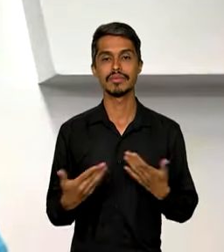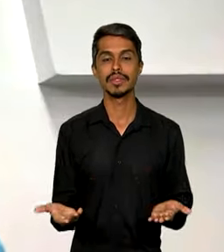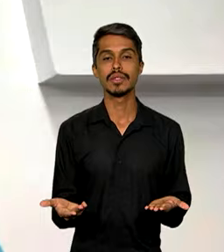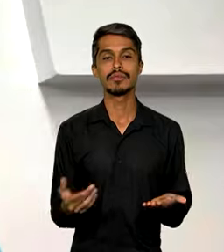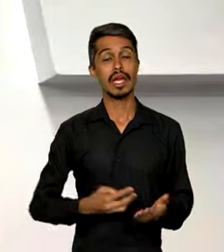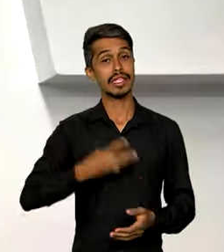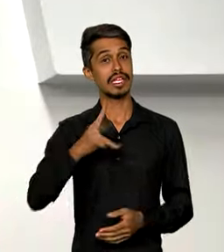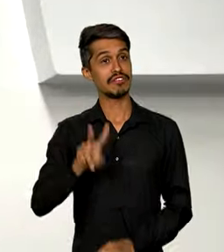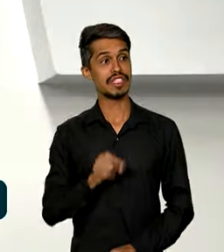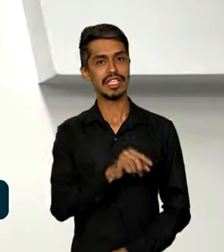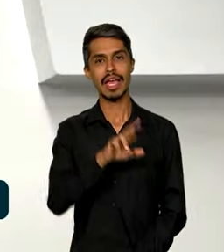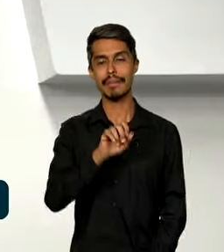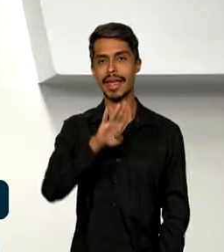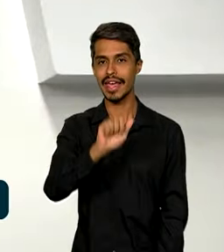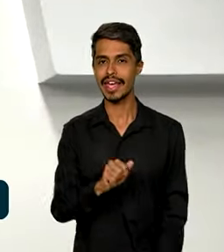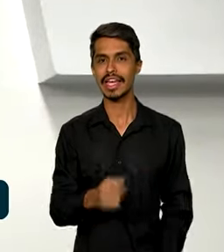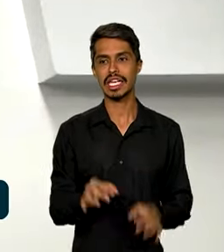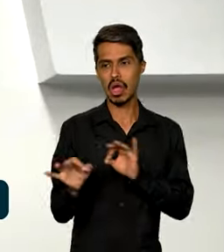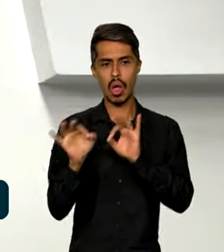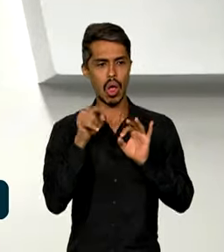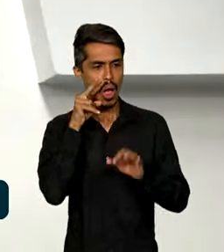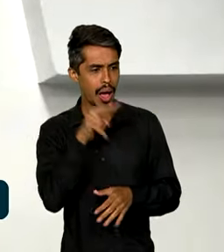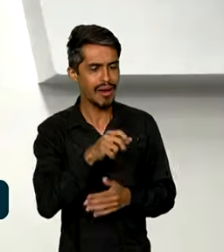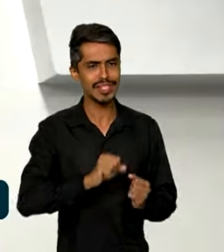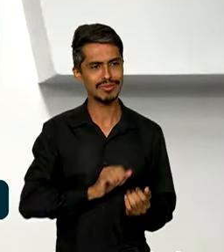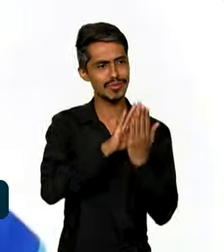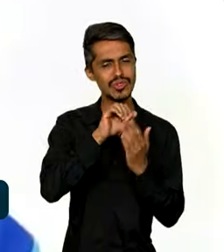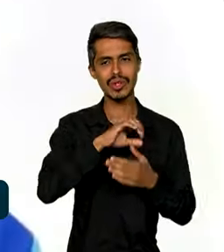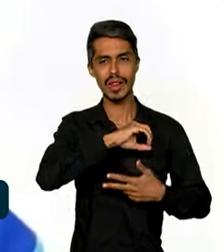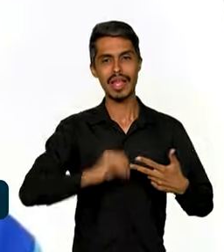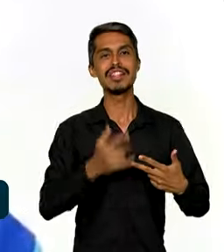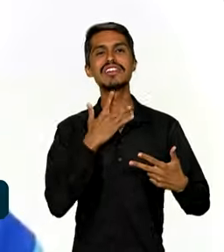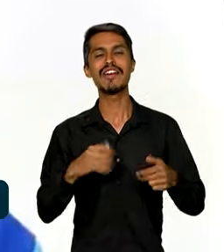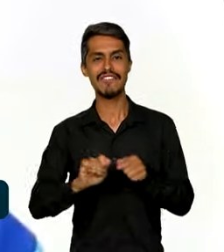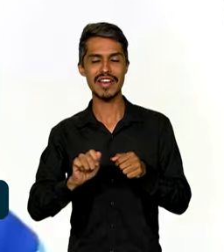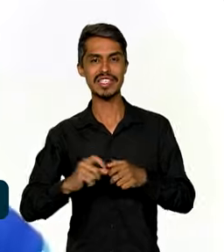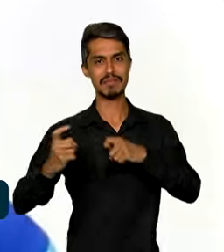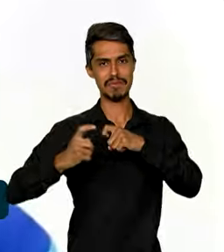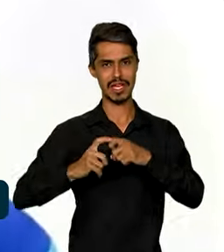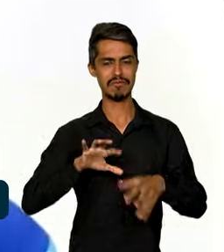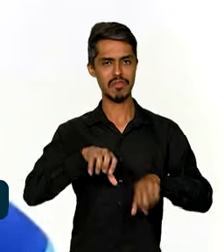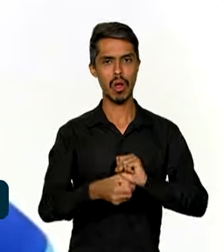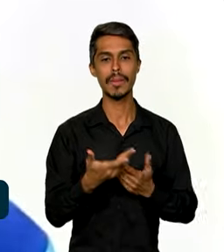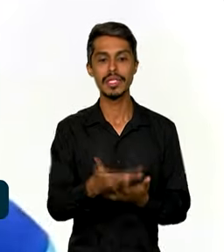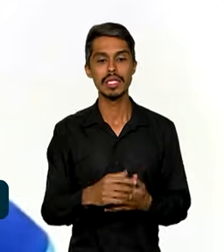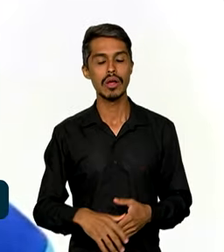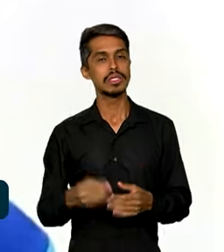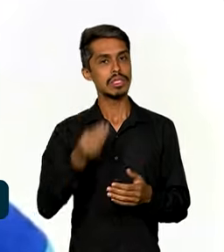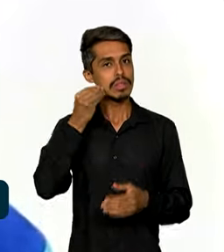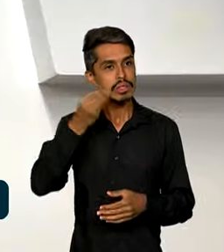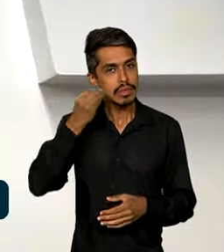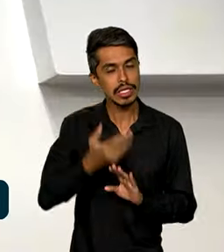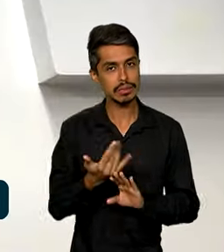terceira vez que Rebeca encara o Enem. Ela quer fazer medicina e conta com a experiência das edições anteriores para ter um bom